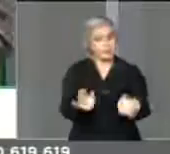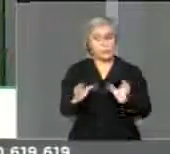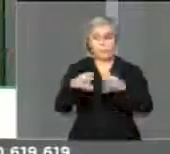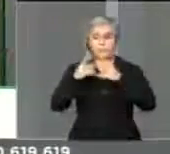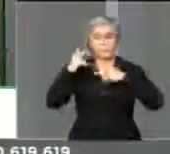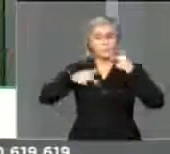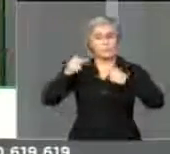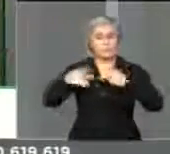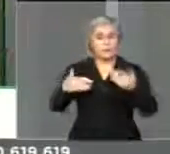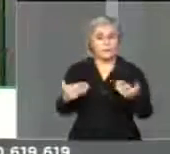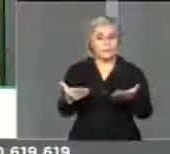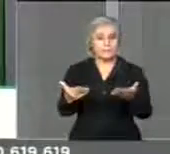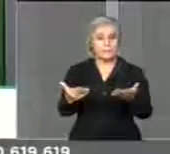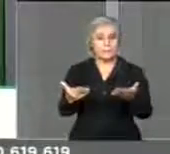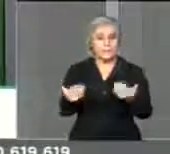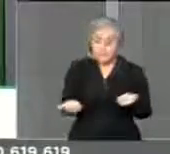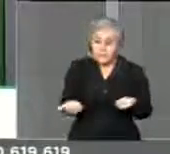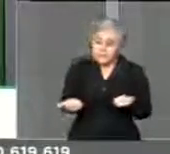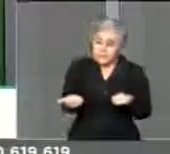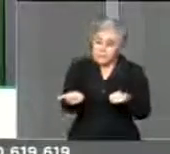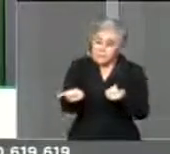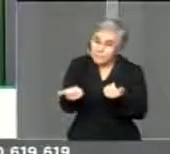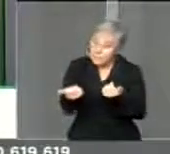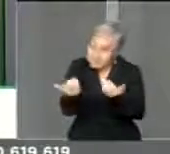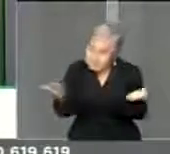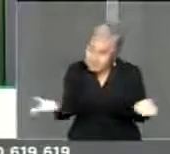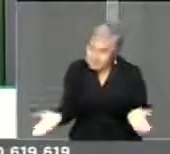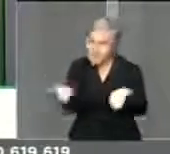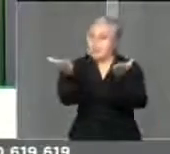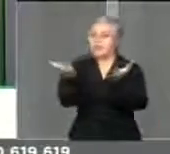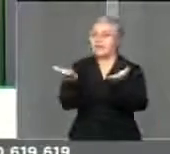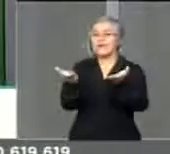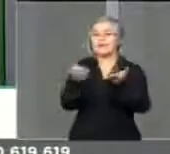parlamentares para prestigiar o parlamentar.